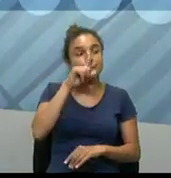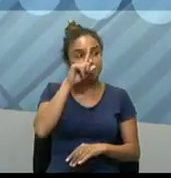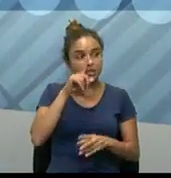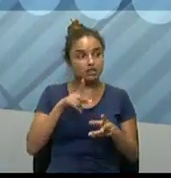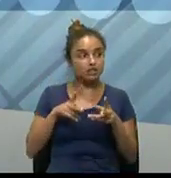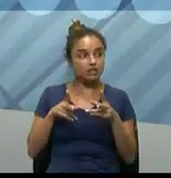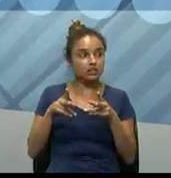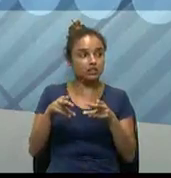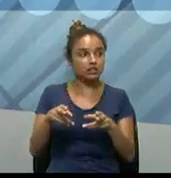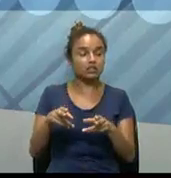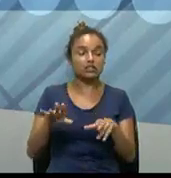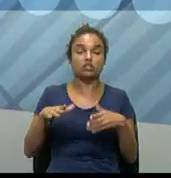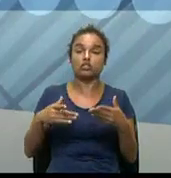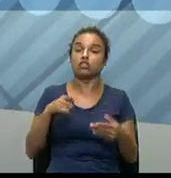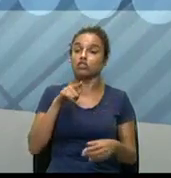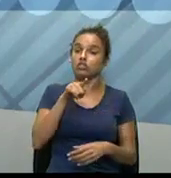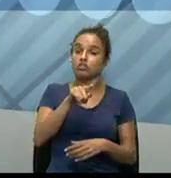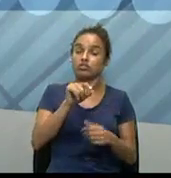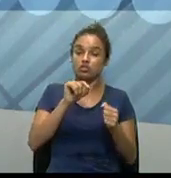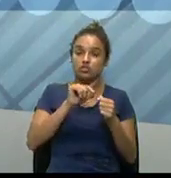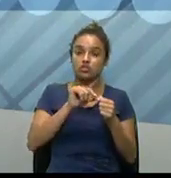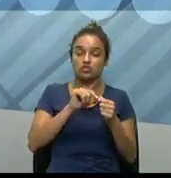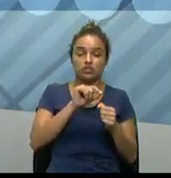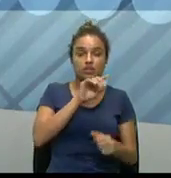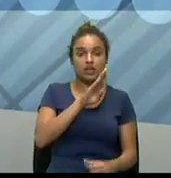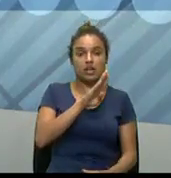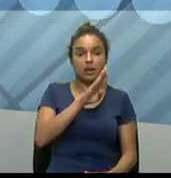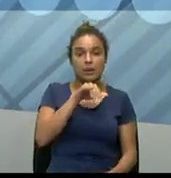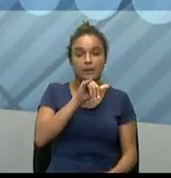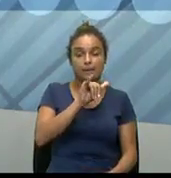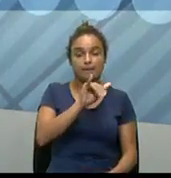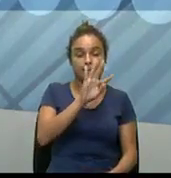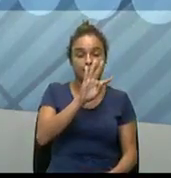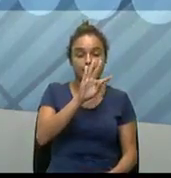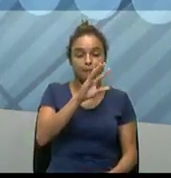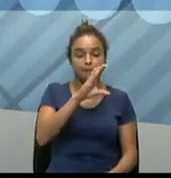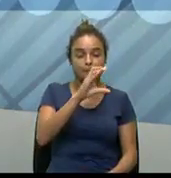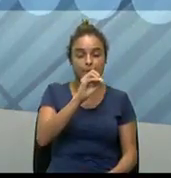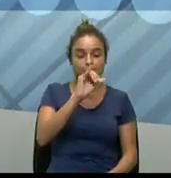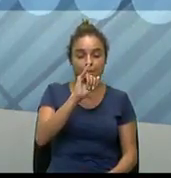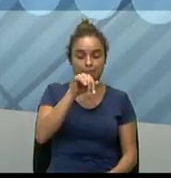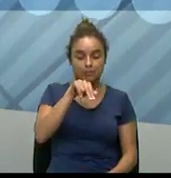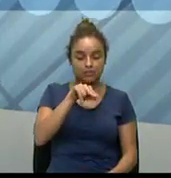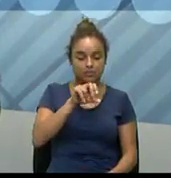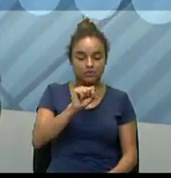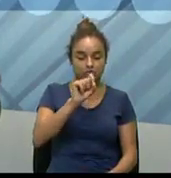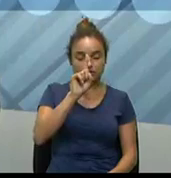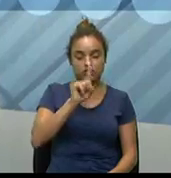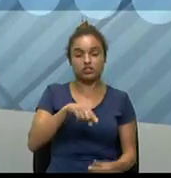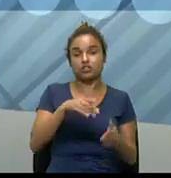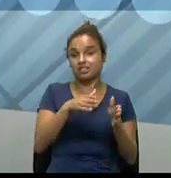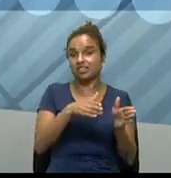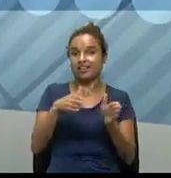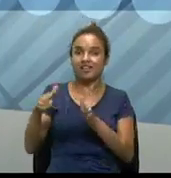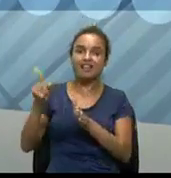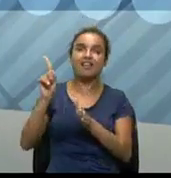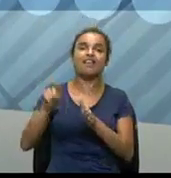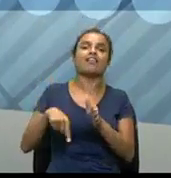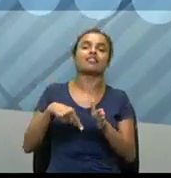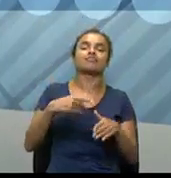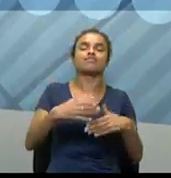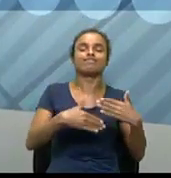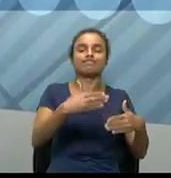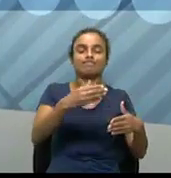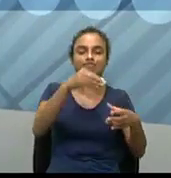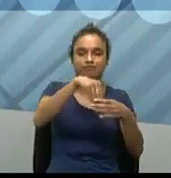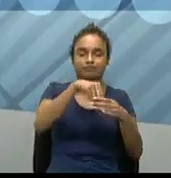vale, então, quando você está trabalhando com a Bitcoin, né? Como ele é um processo totalmente digital, né? Então,